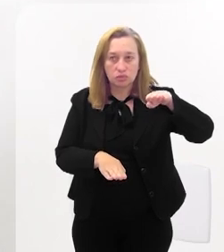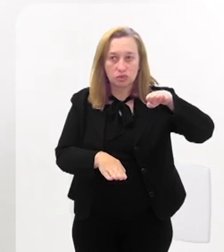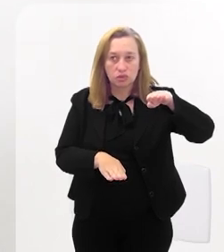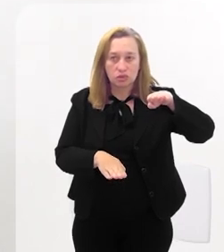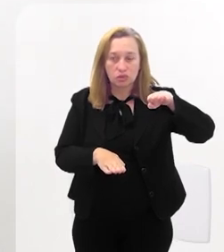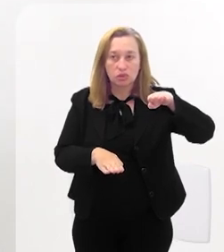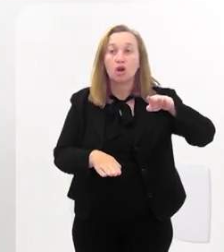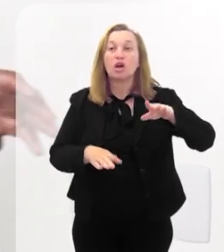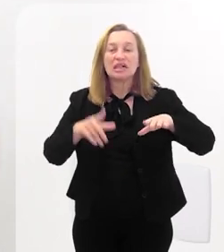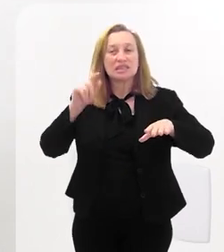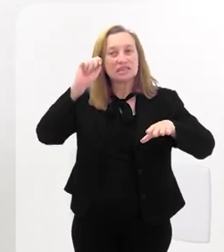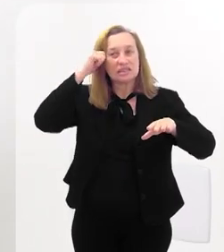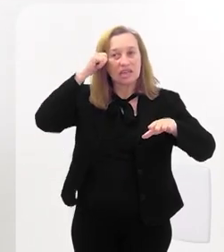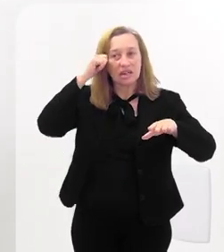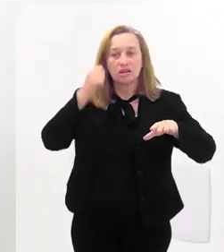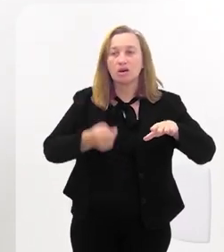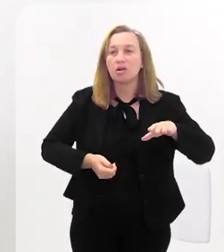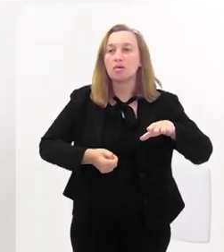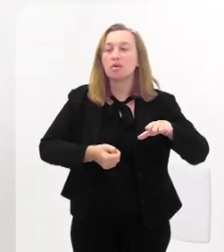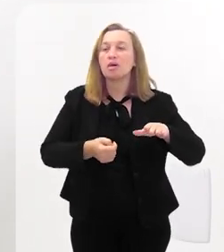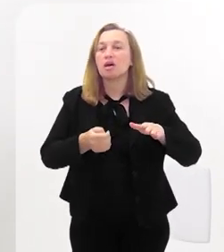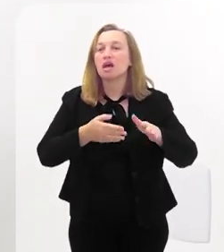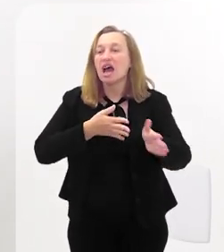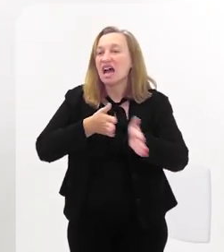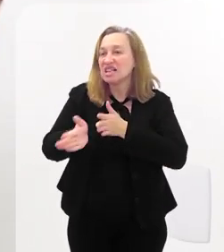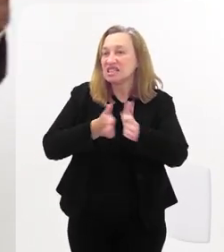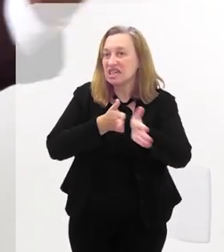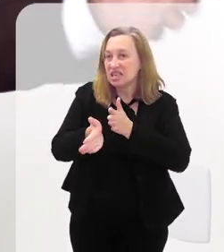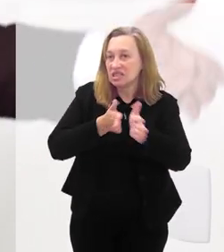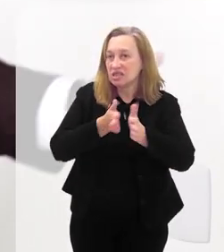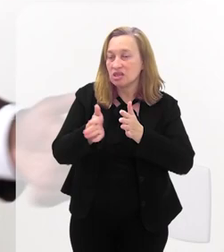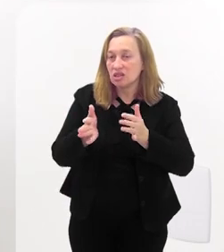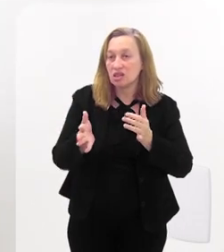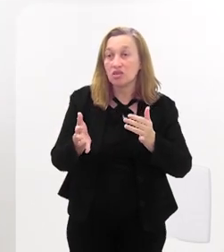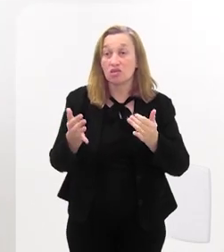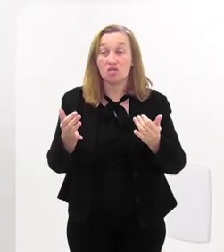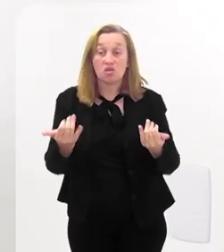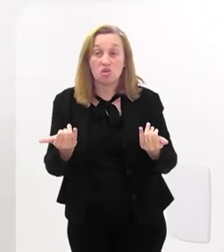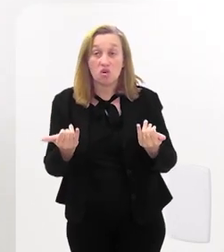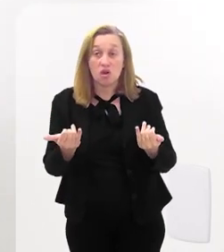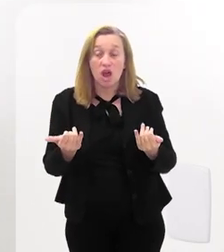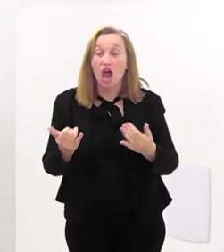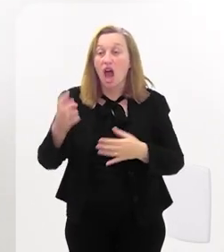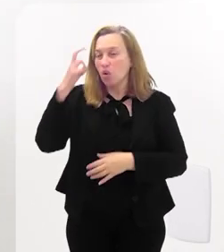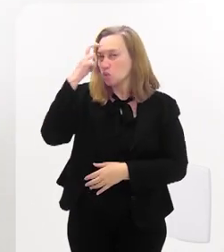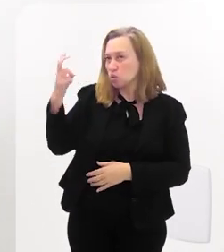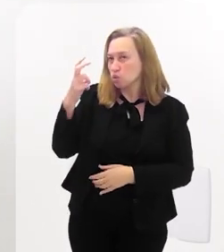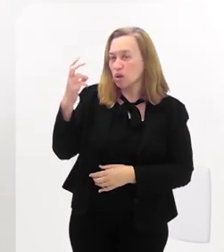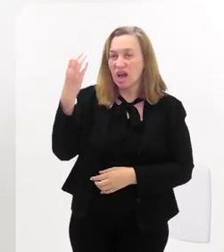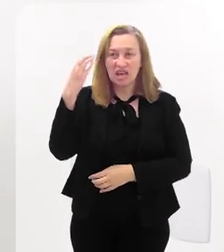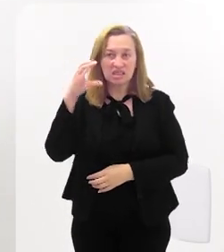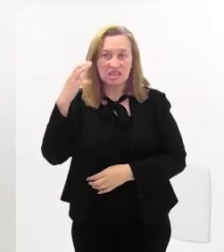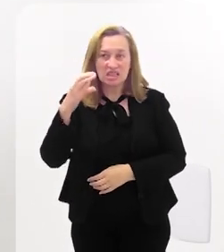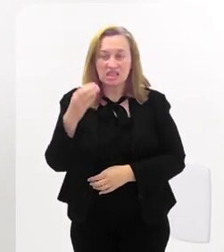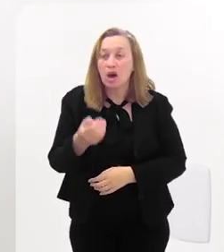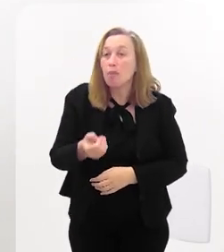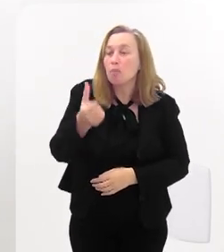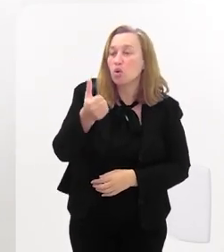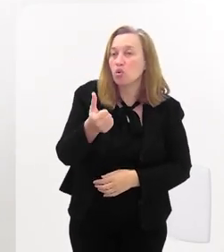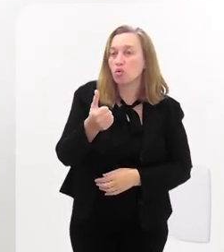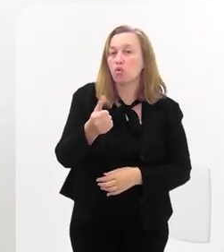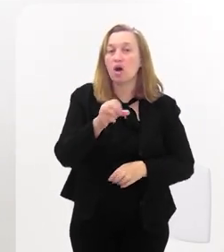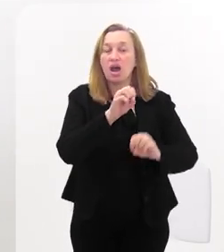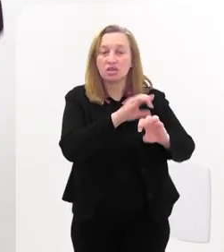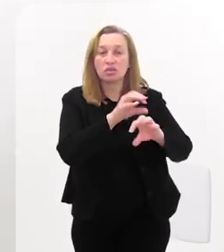espaços de comando, os negros têm menos acesso à informação, à cultura e à ciência, os negros têm menos acesso aos meios